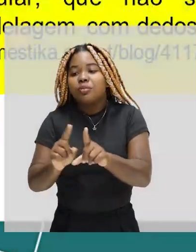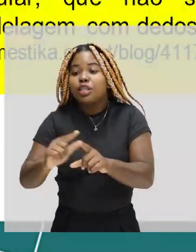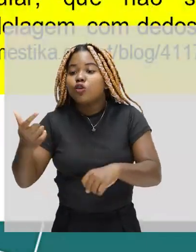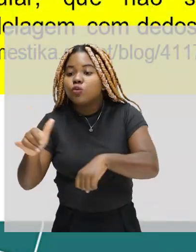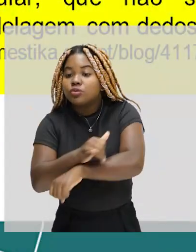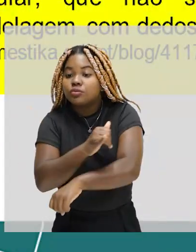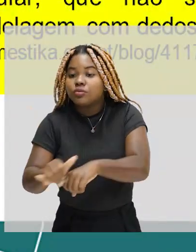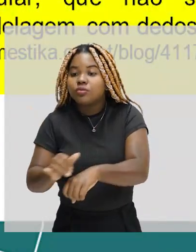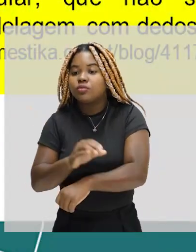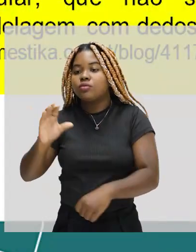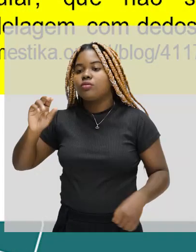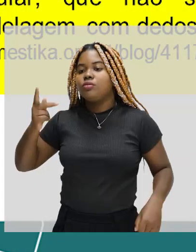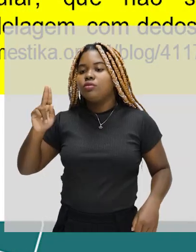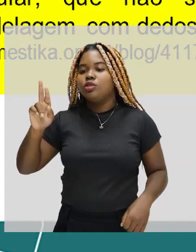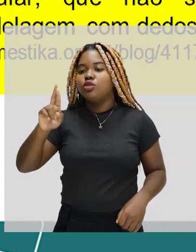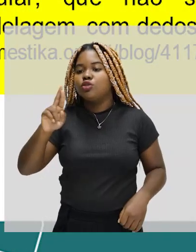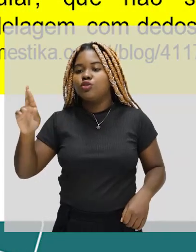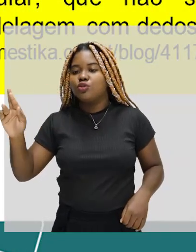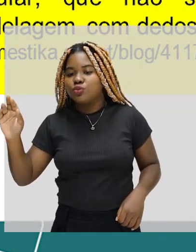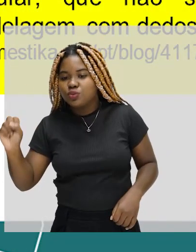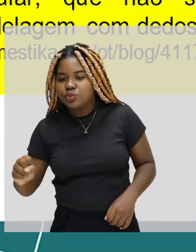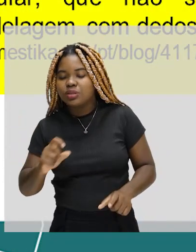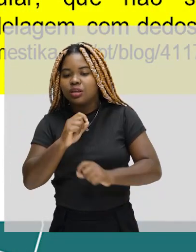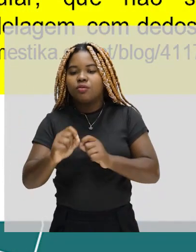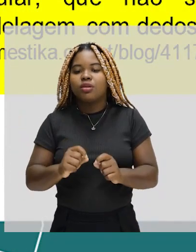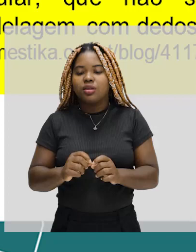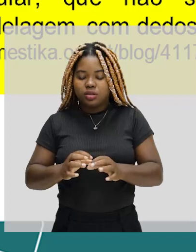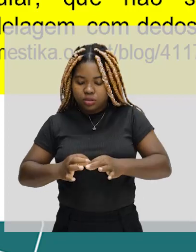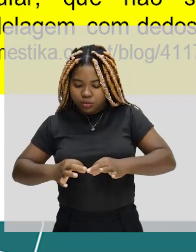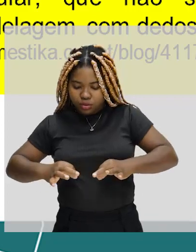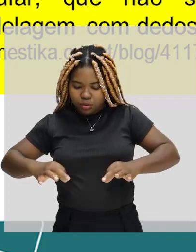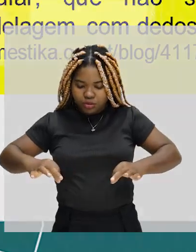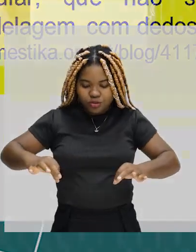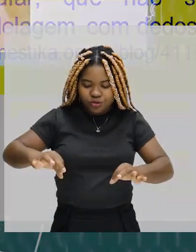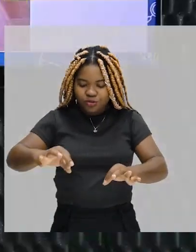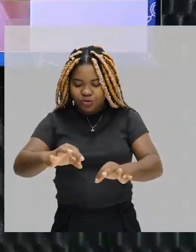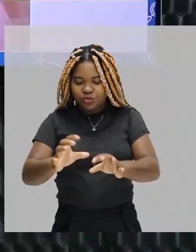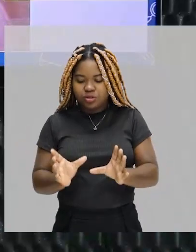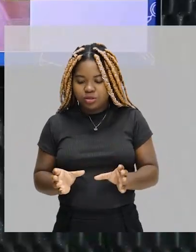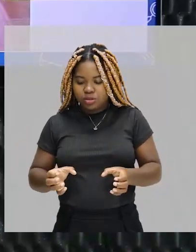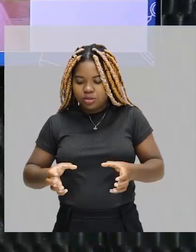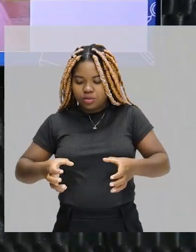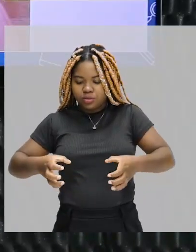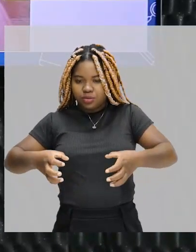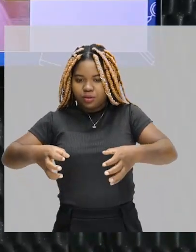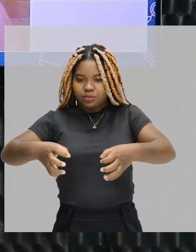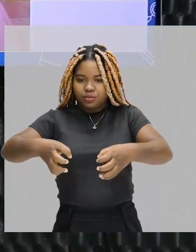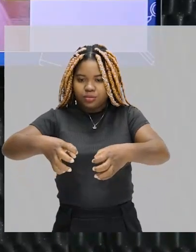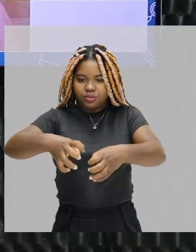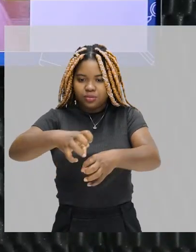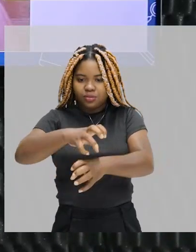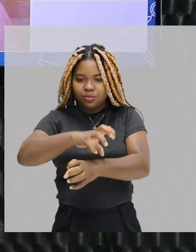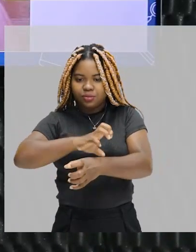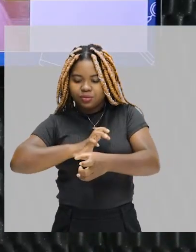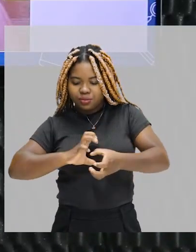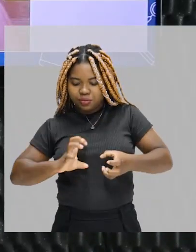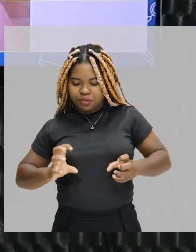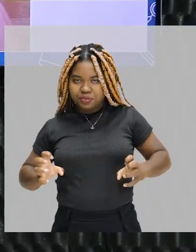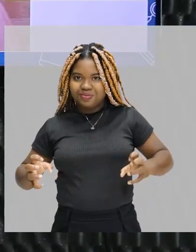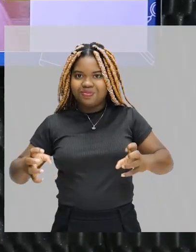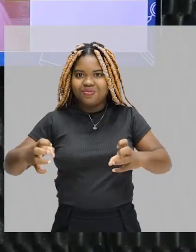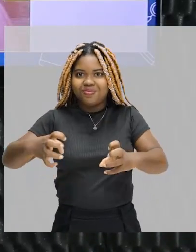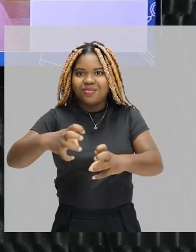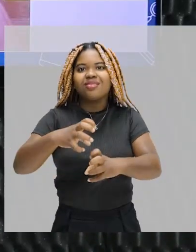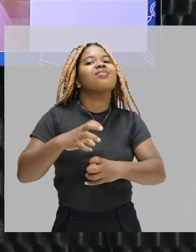o nome engraçado, são rolinhos. Sabe quando você pega a massa de modelar, que faz aquele rolinho, aí vai fazendo as... Pois é, essa é a técnica CHURROS.